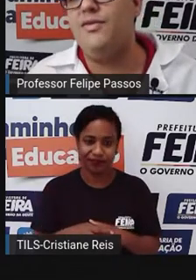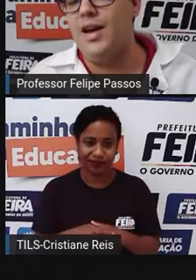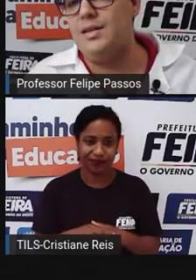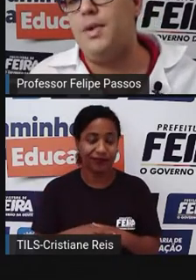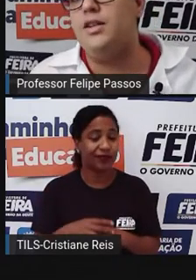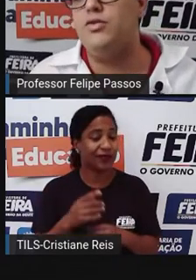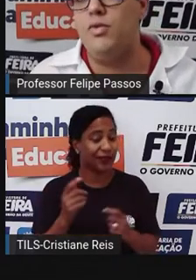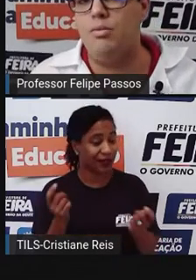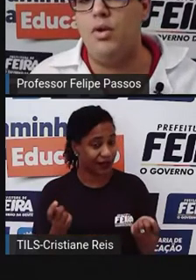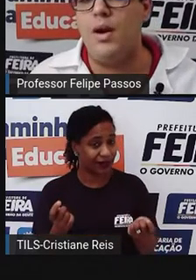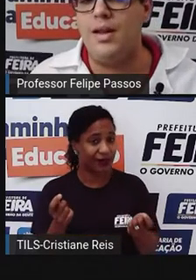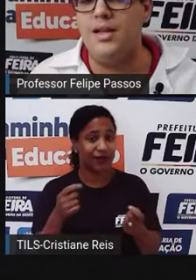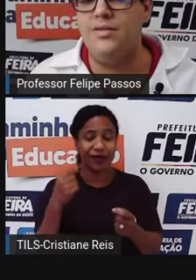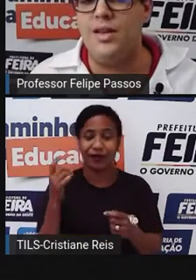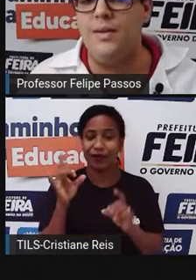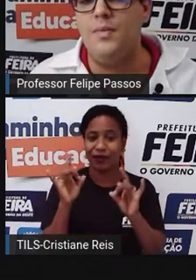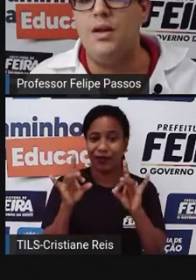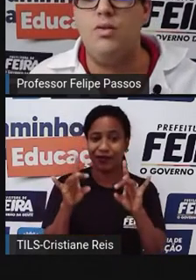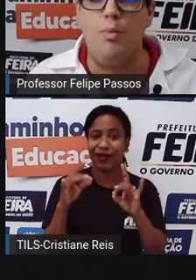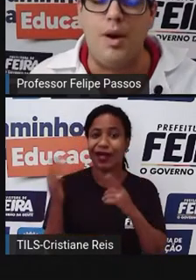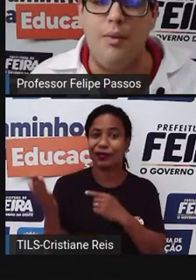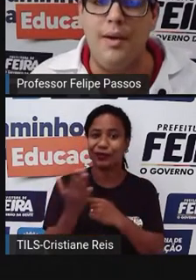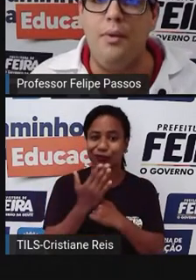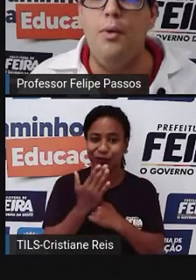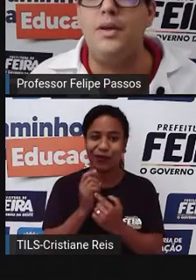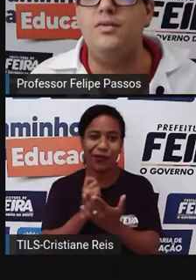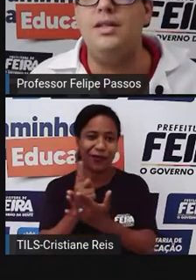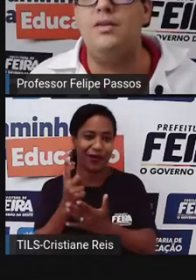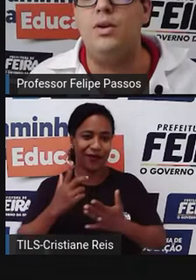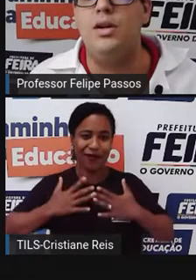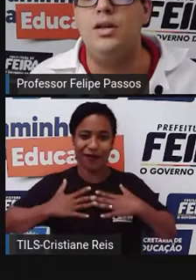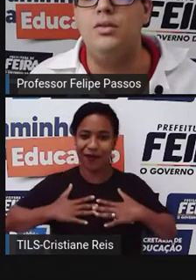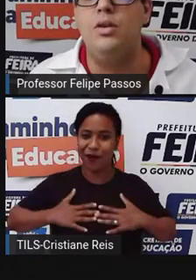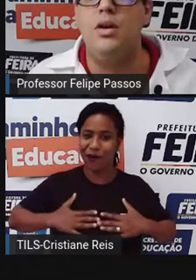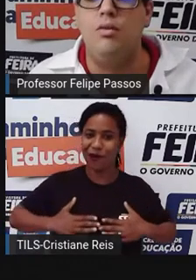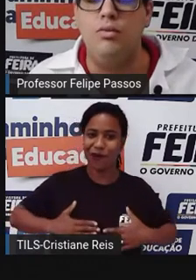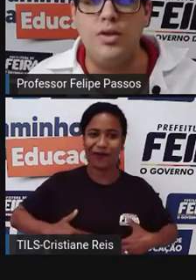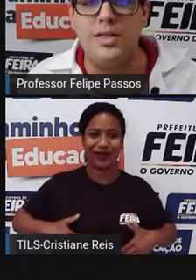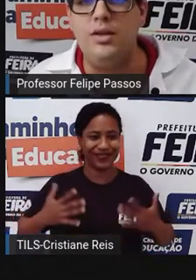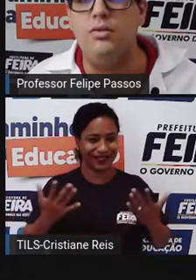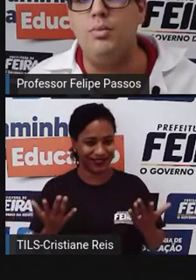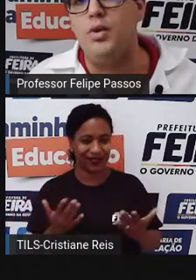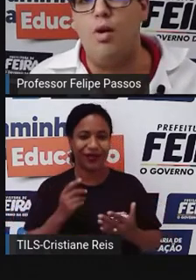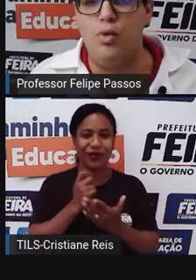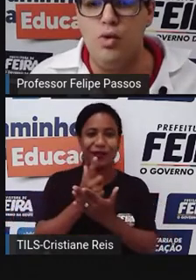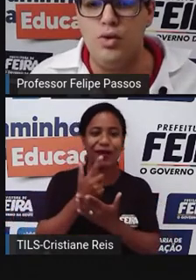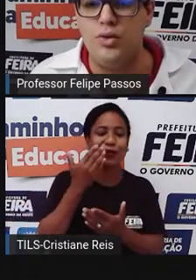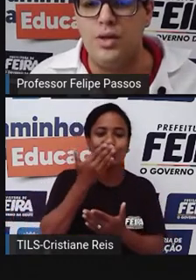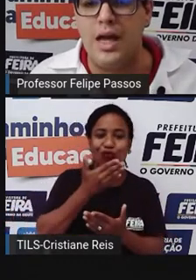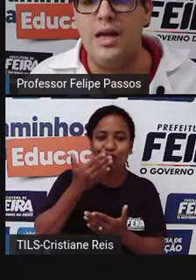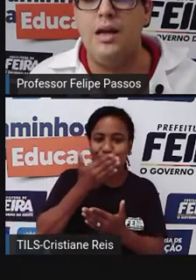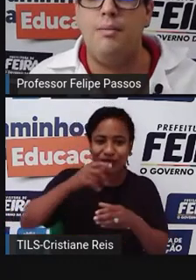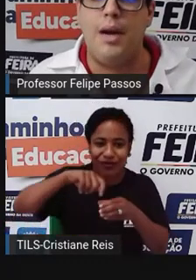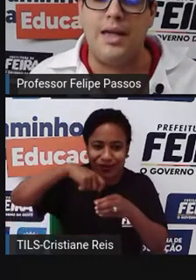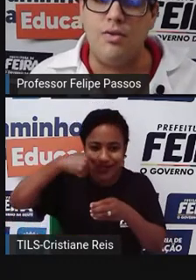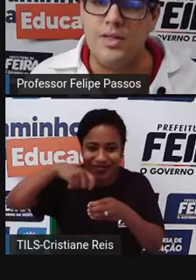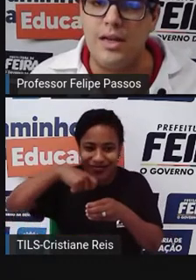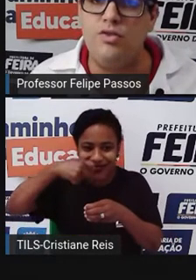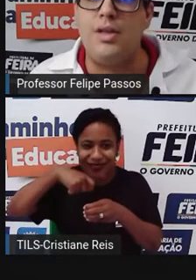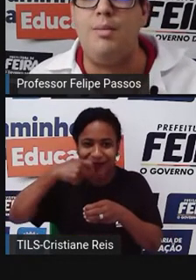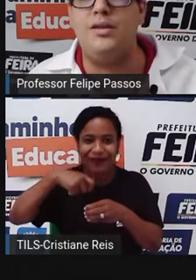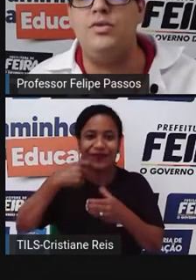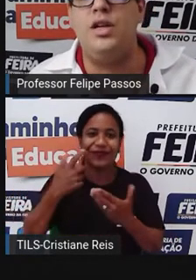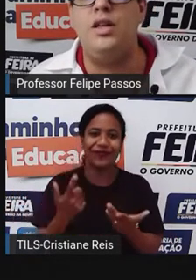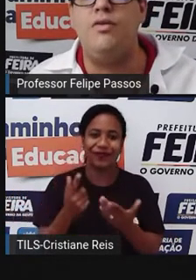mas que fazem parte de uma boa qualidade de vida. Comprar uma roupa de vez em quando, um docinho depois do almoço, né? Para quem